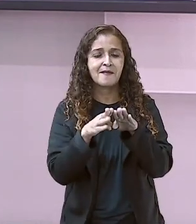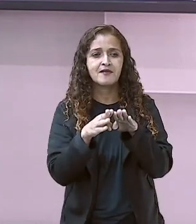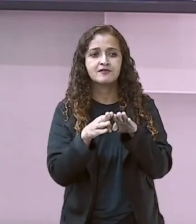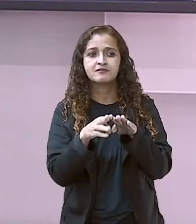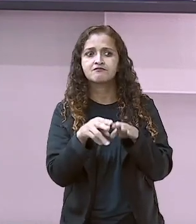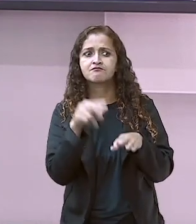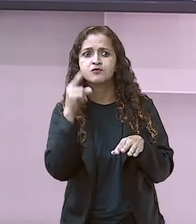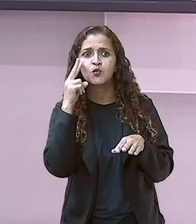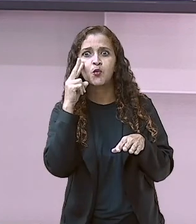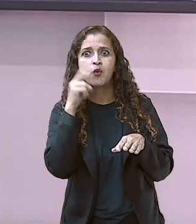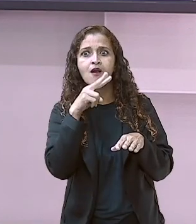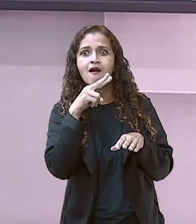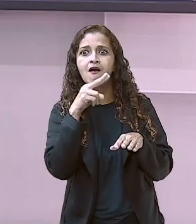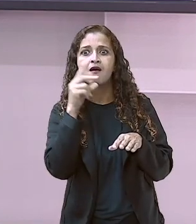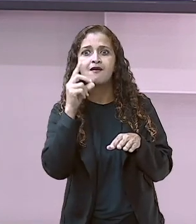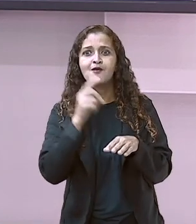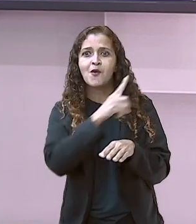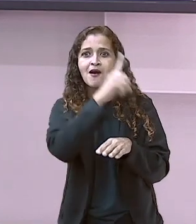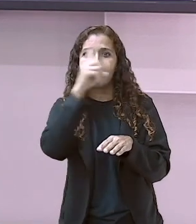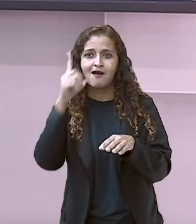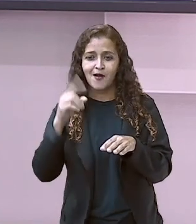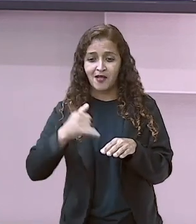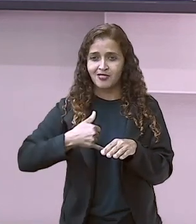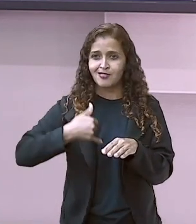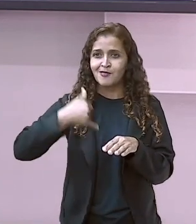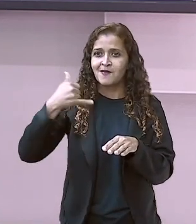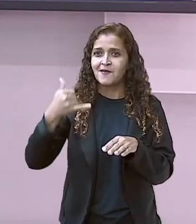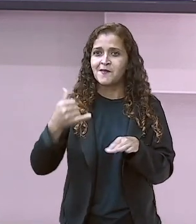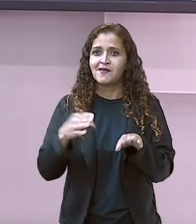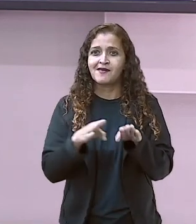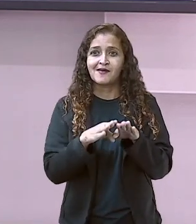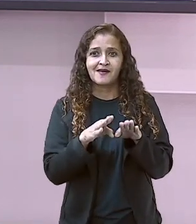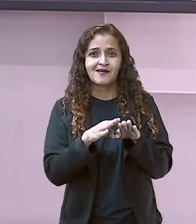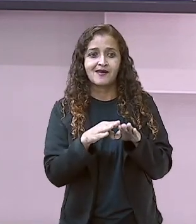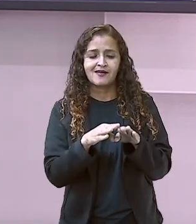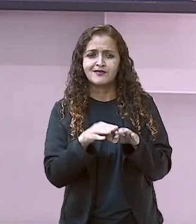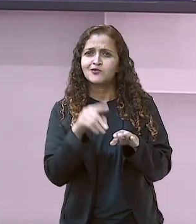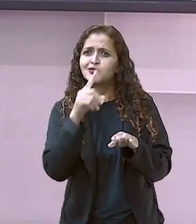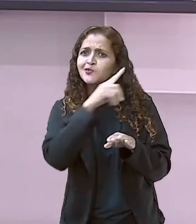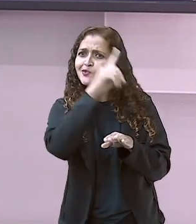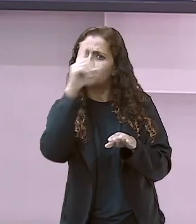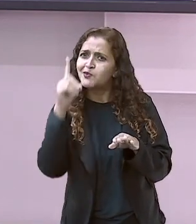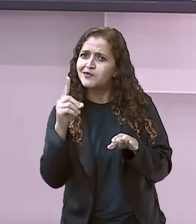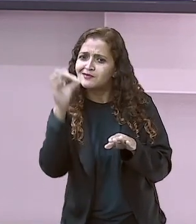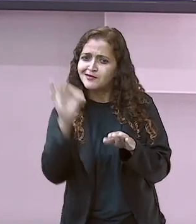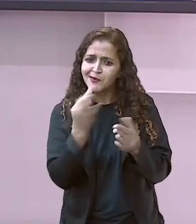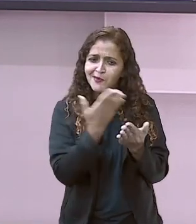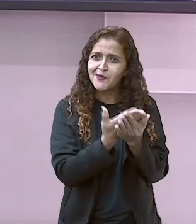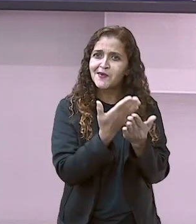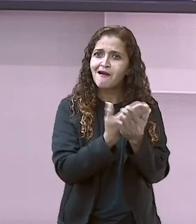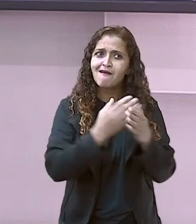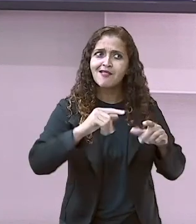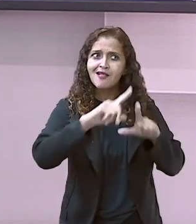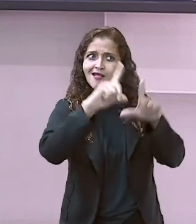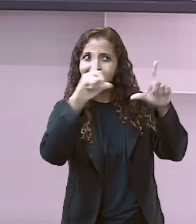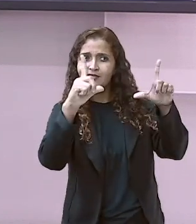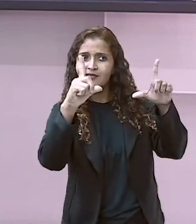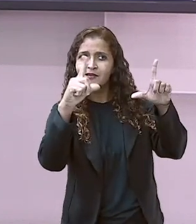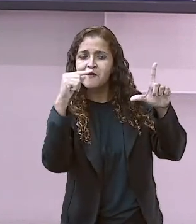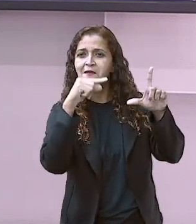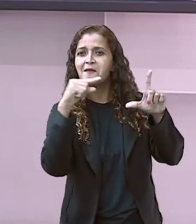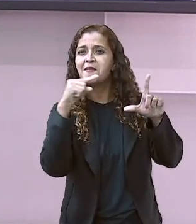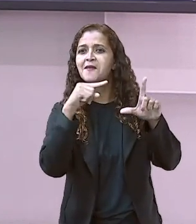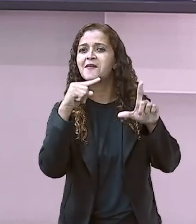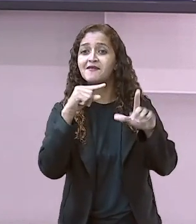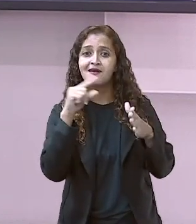vai cair o nosso aniversário. O dia que vai ser a nossa aula lá na TV. Isso mesmo. Você vai lá no calendário